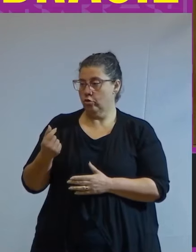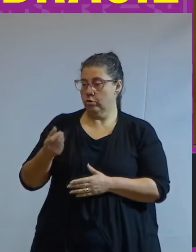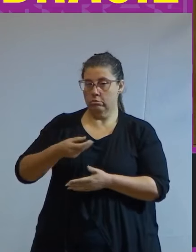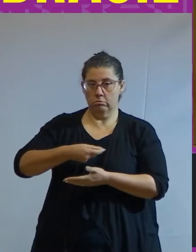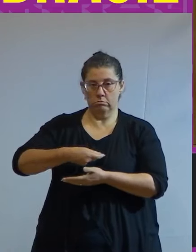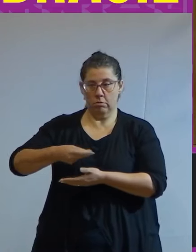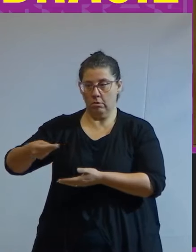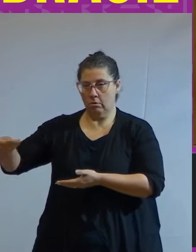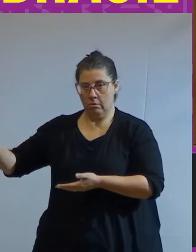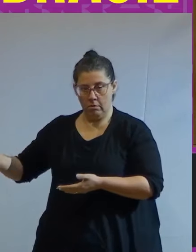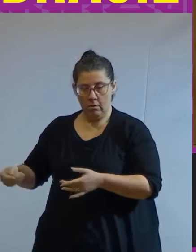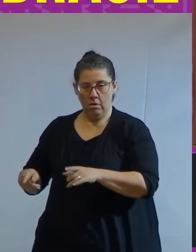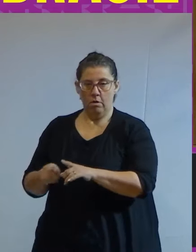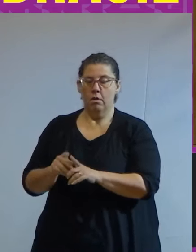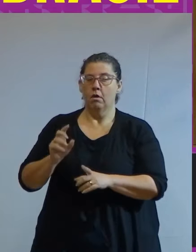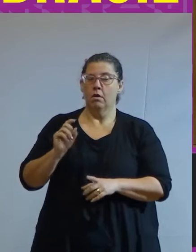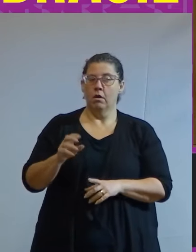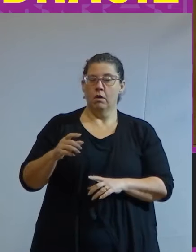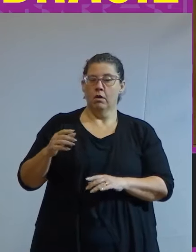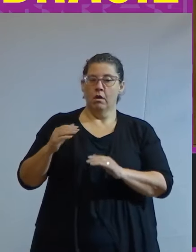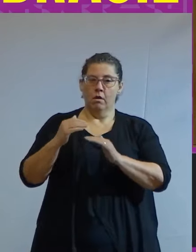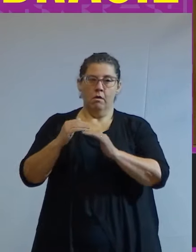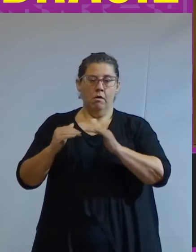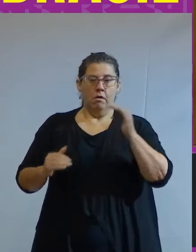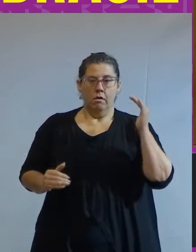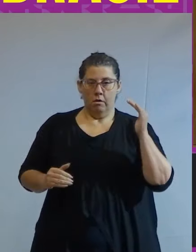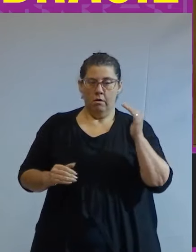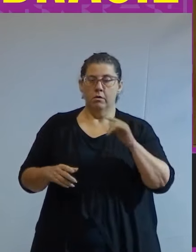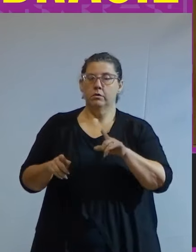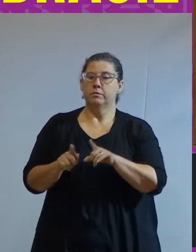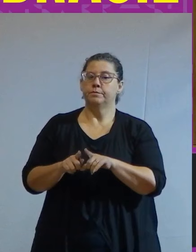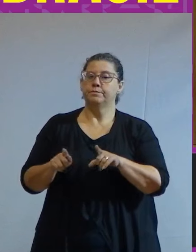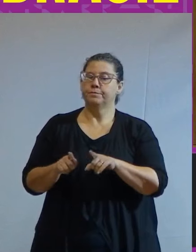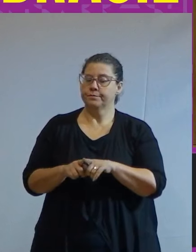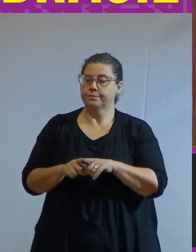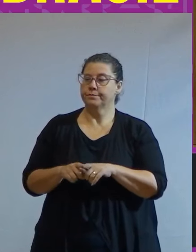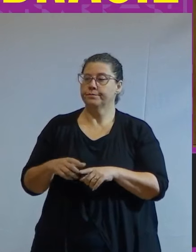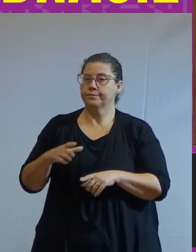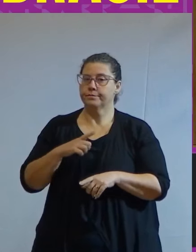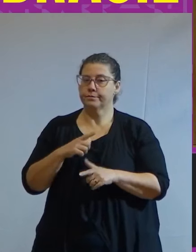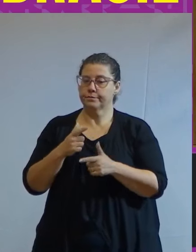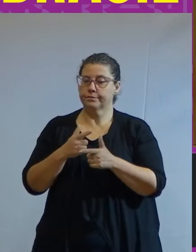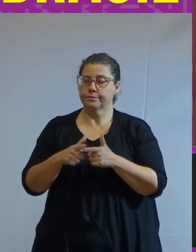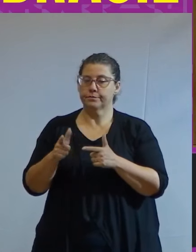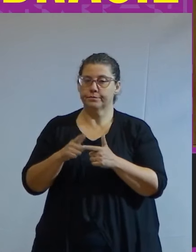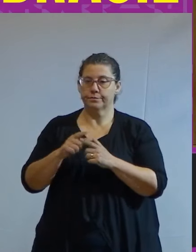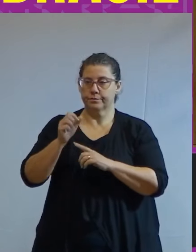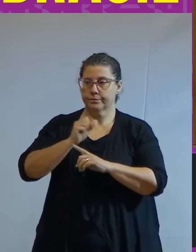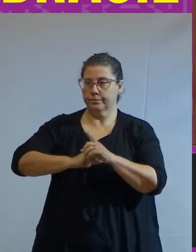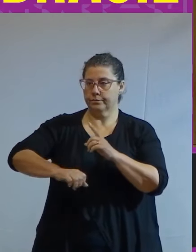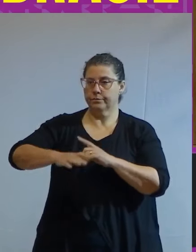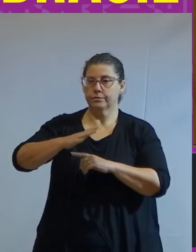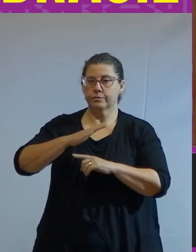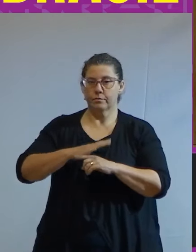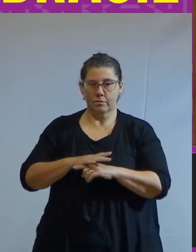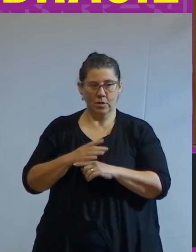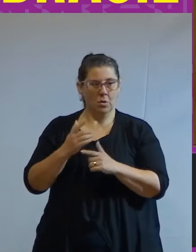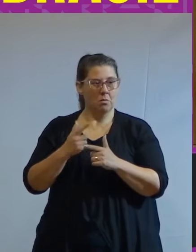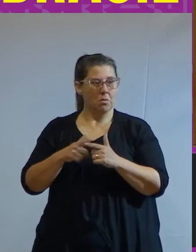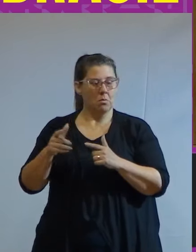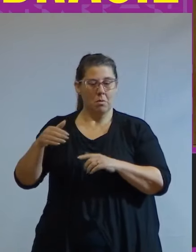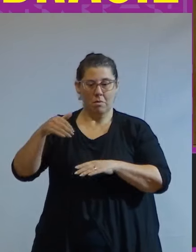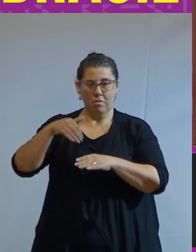muito mais, aliás, do que falar em desigualdade, temos que falar de uma fratura social, de um abismo em nossa